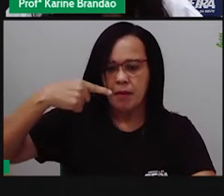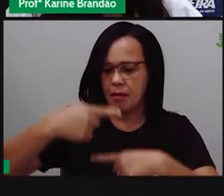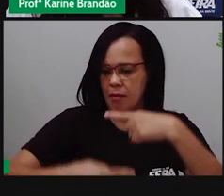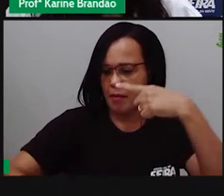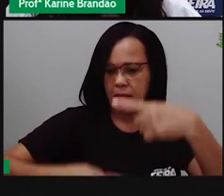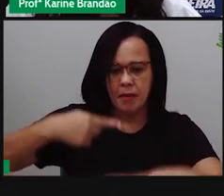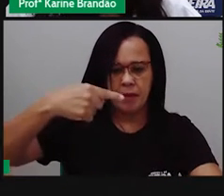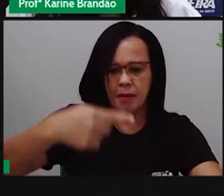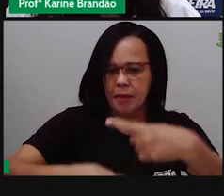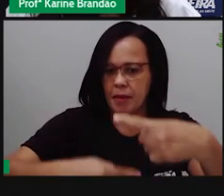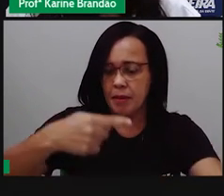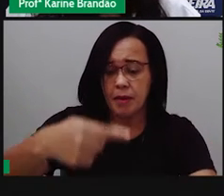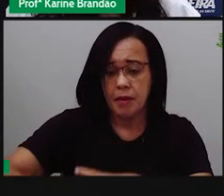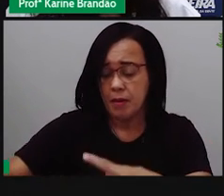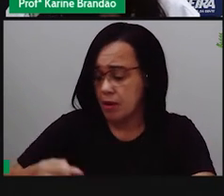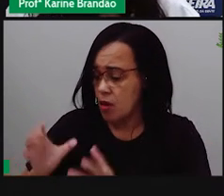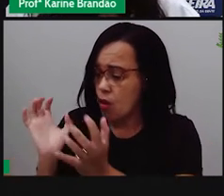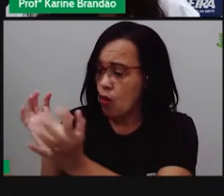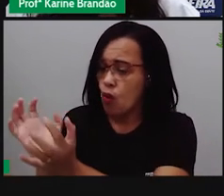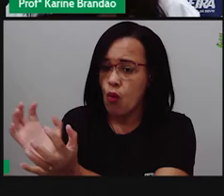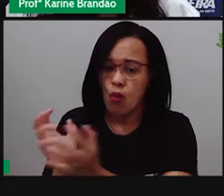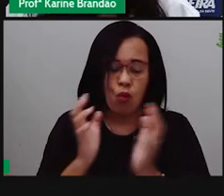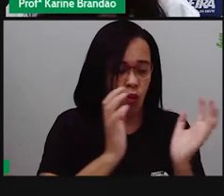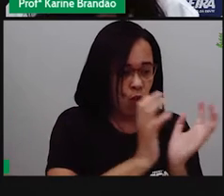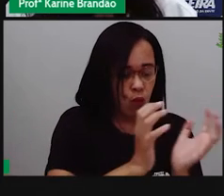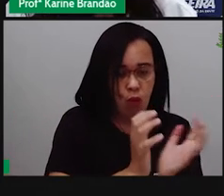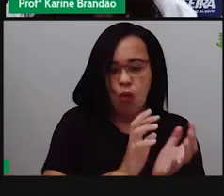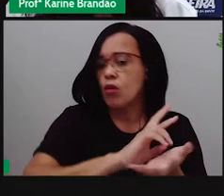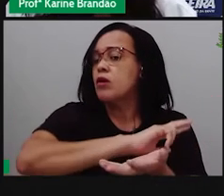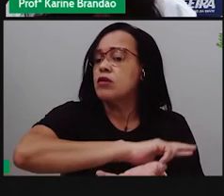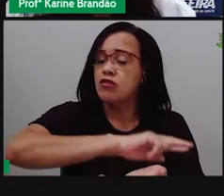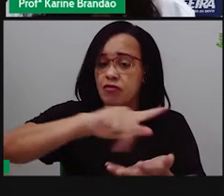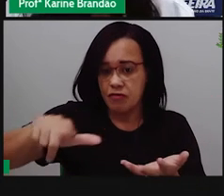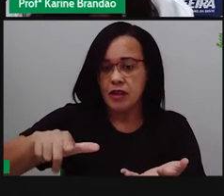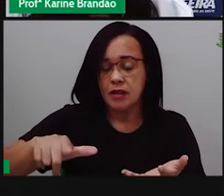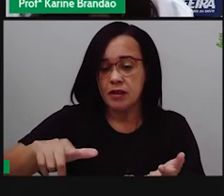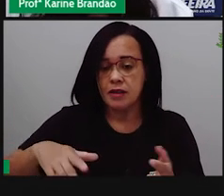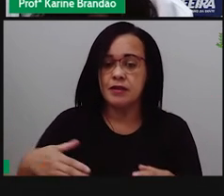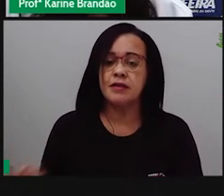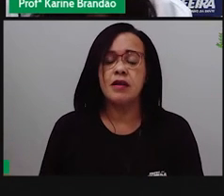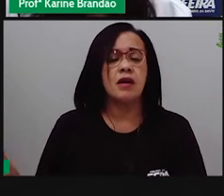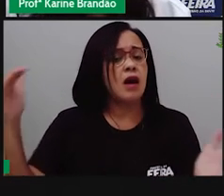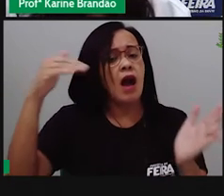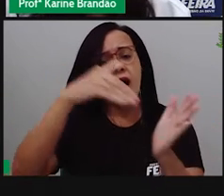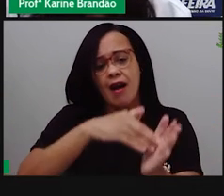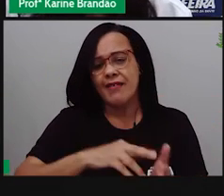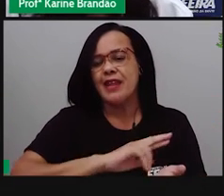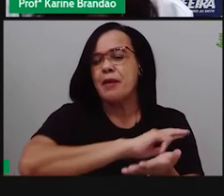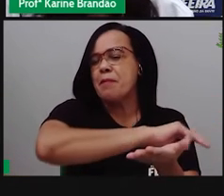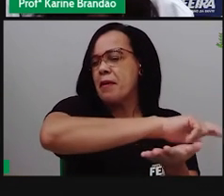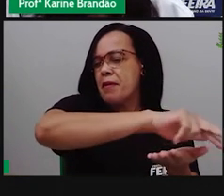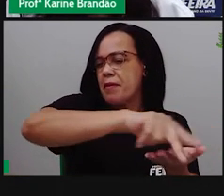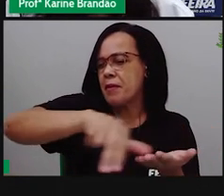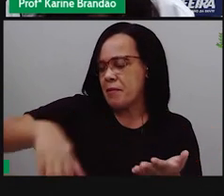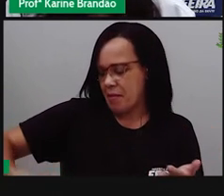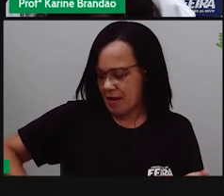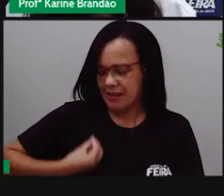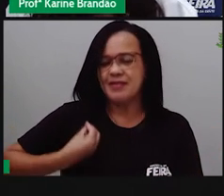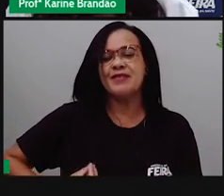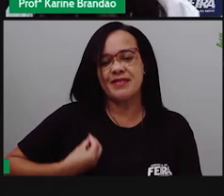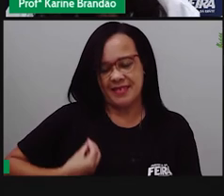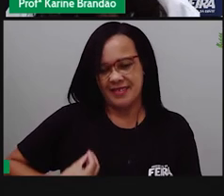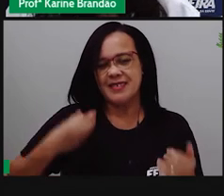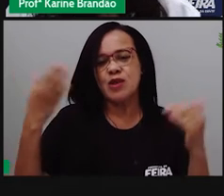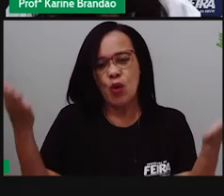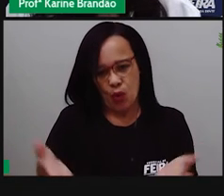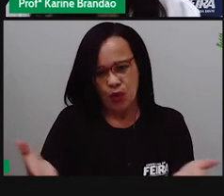grupos de indivíduos diferentes entre si. até formar essa diversidade de seres vivos que nós temos aqui, hoje em dia.